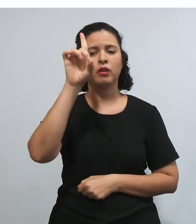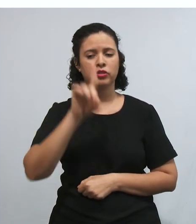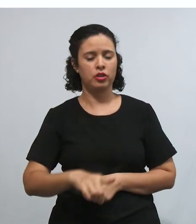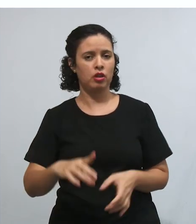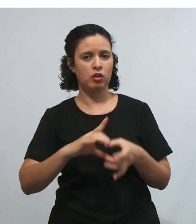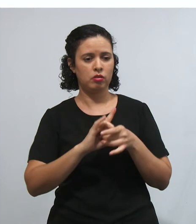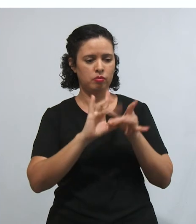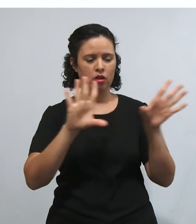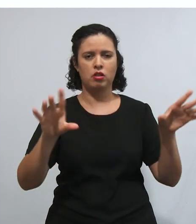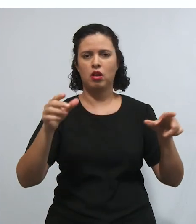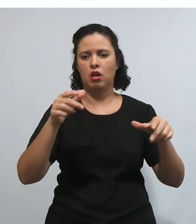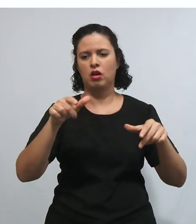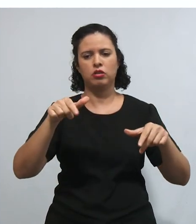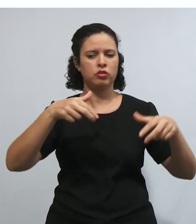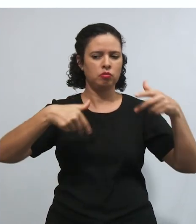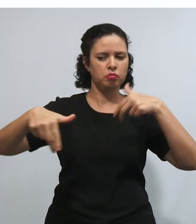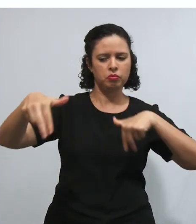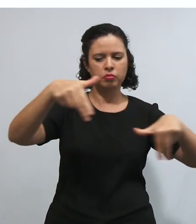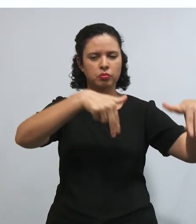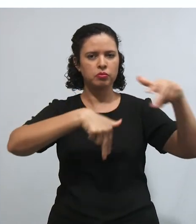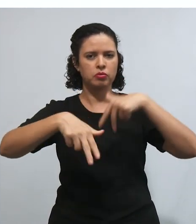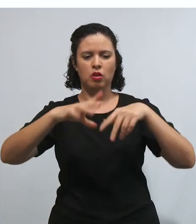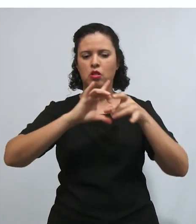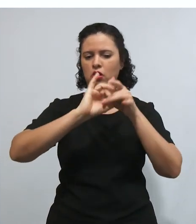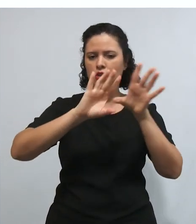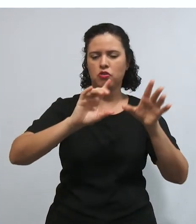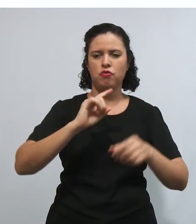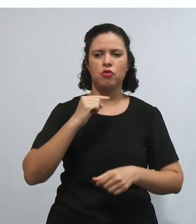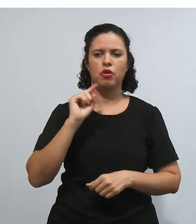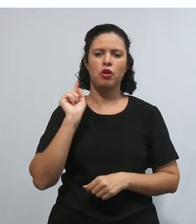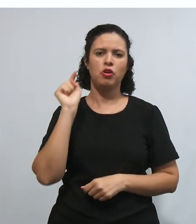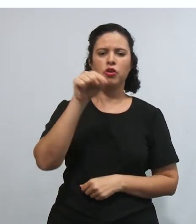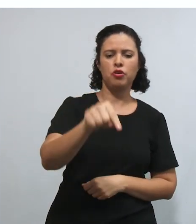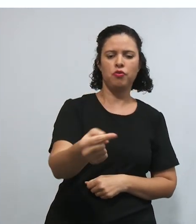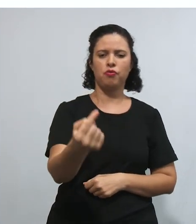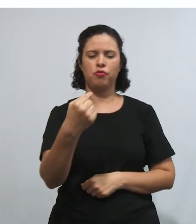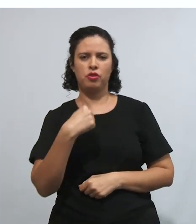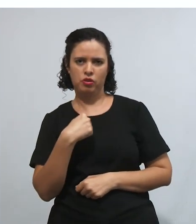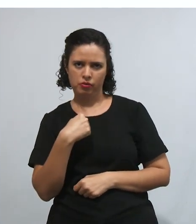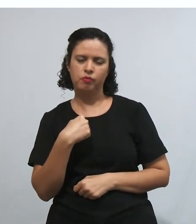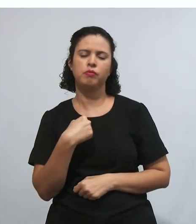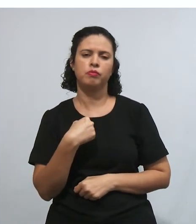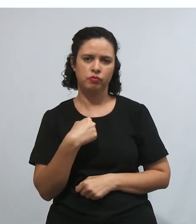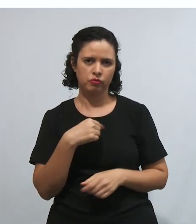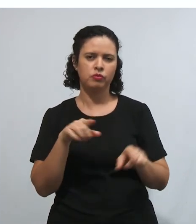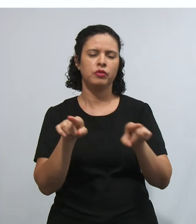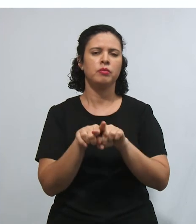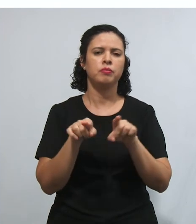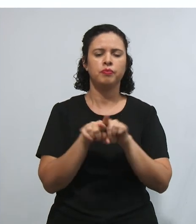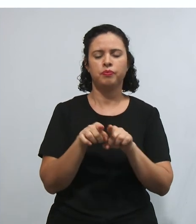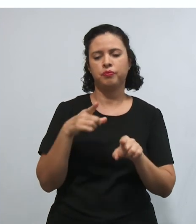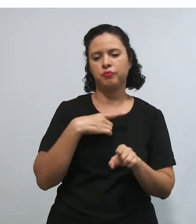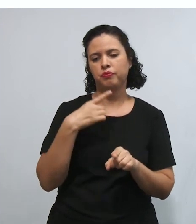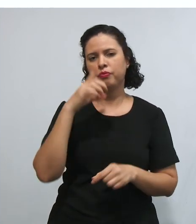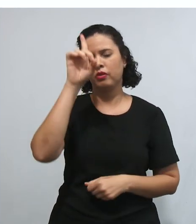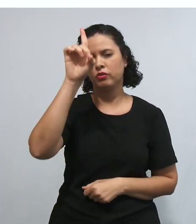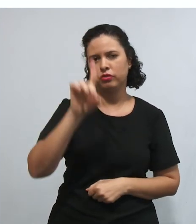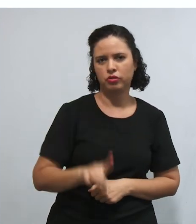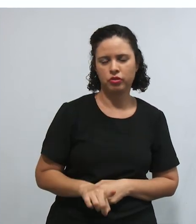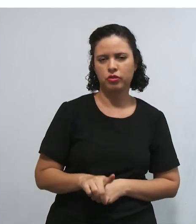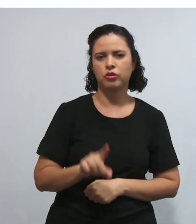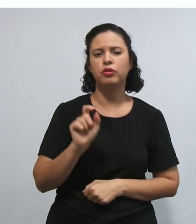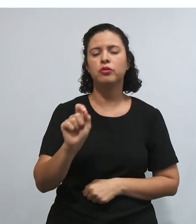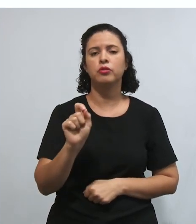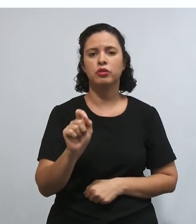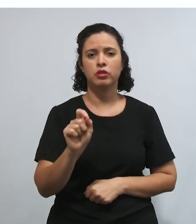liberdade de locomoção, que pode ser amparado pelo habeas corpus, né? Nós temos também o habeas